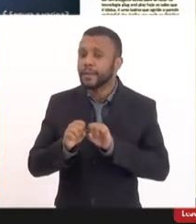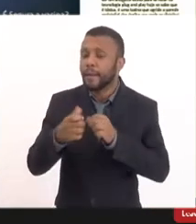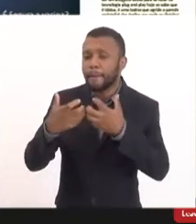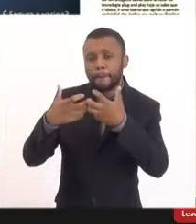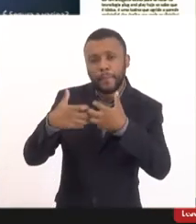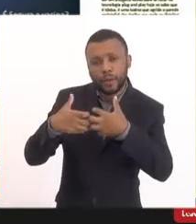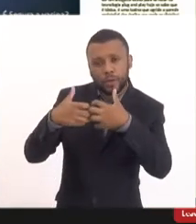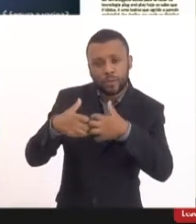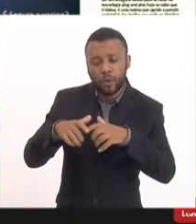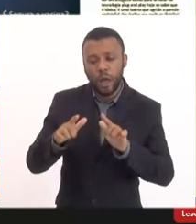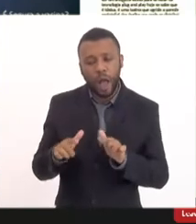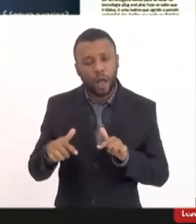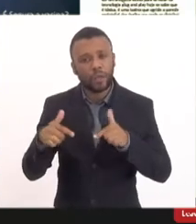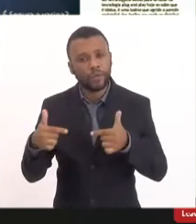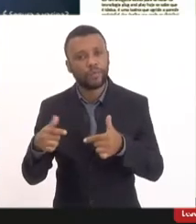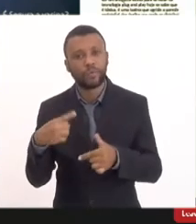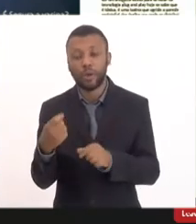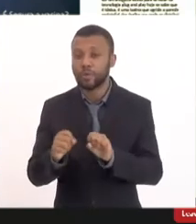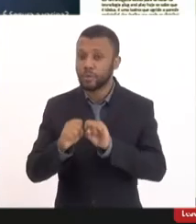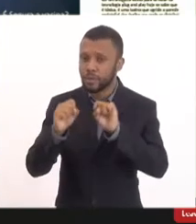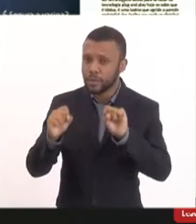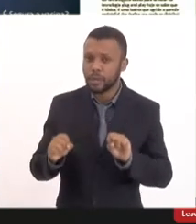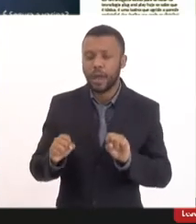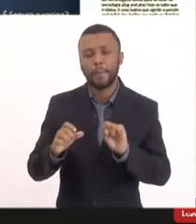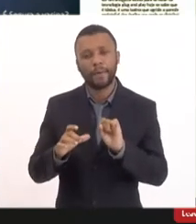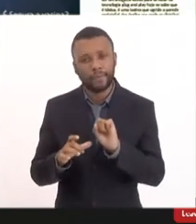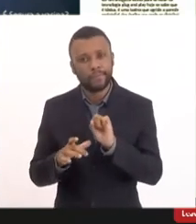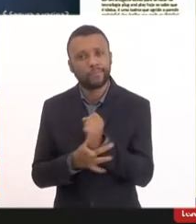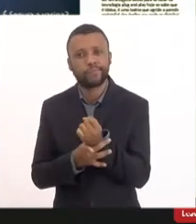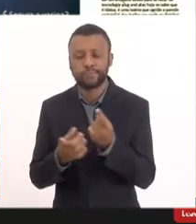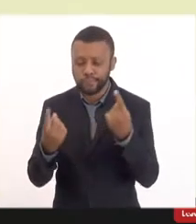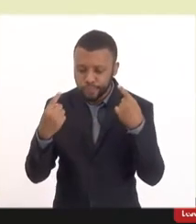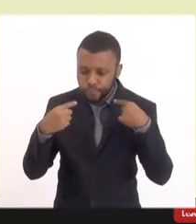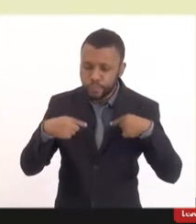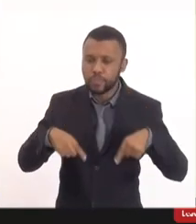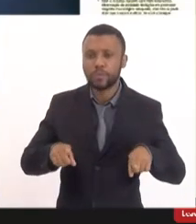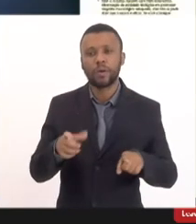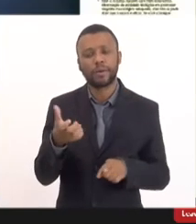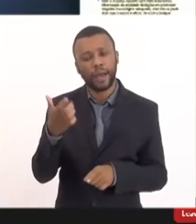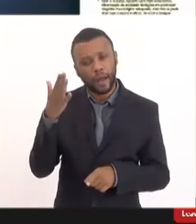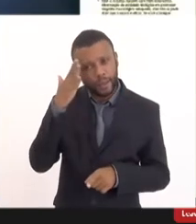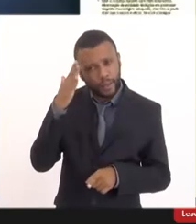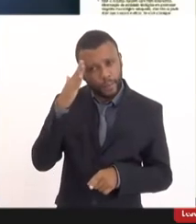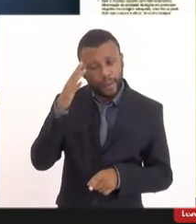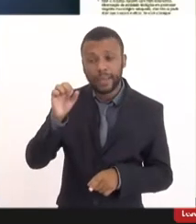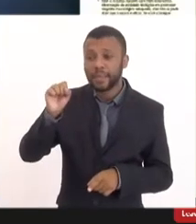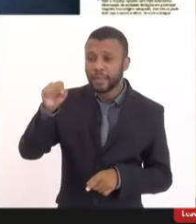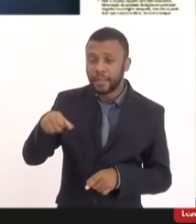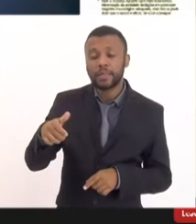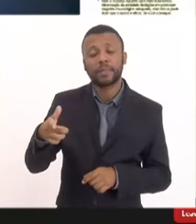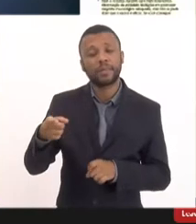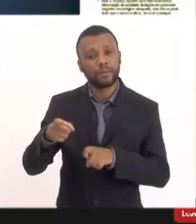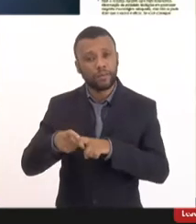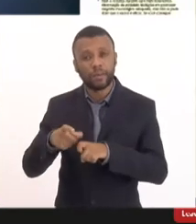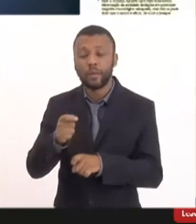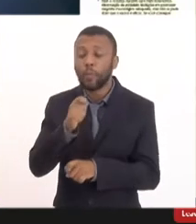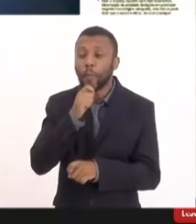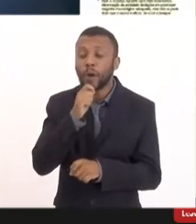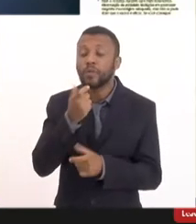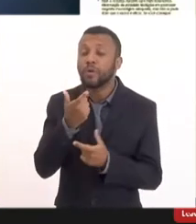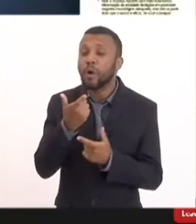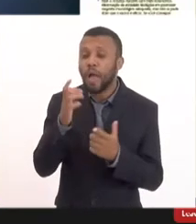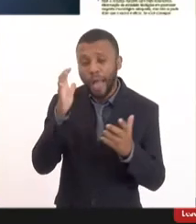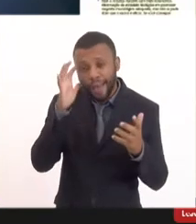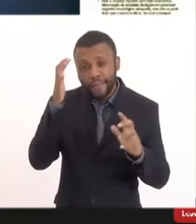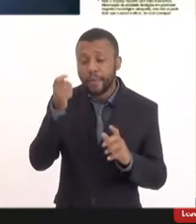imunológicos por isso que eu falo da reprogramação imunológica eu quero saber sim doutora quando a senhora fala que não tem nenhum efeito colateral é